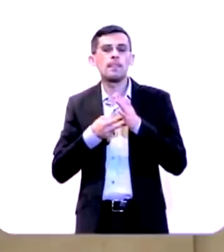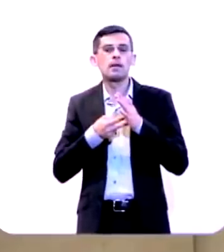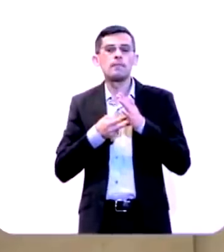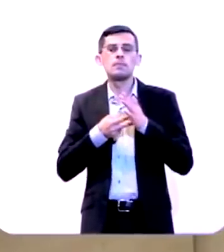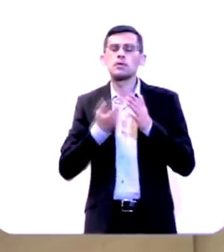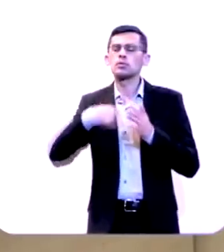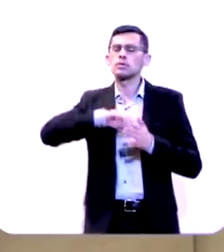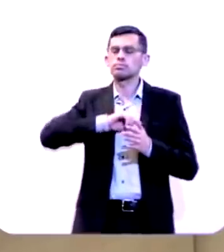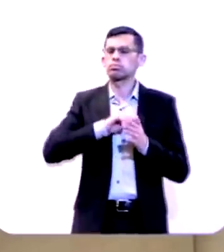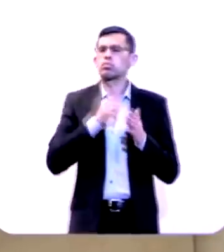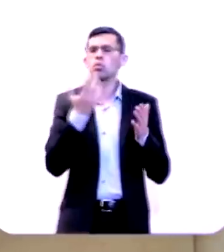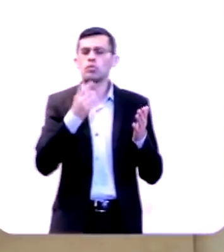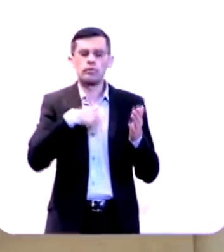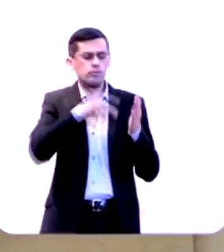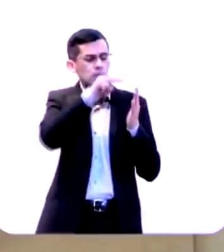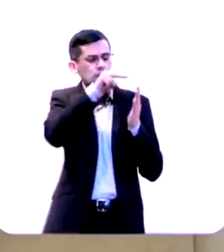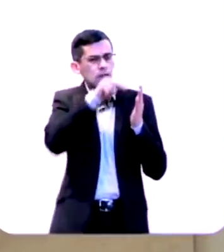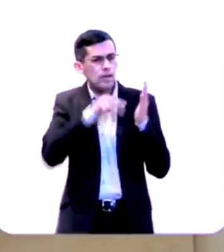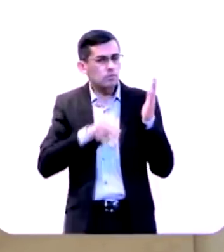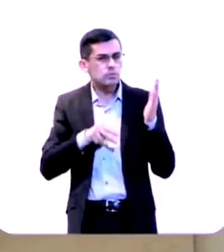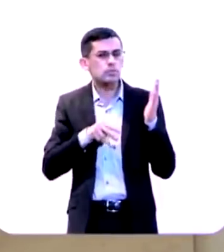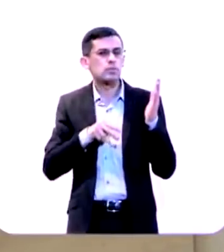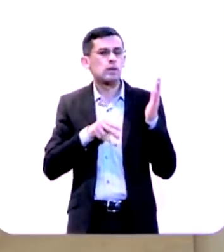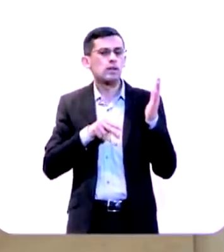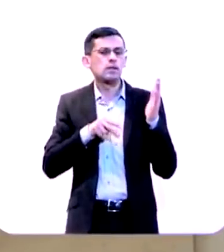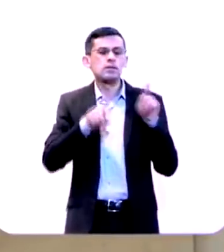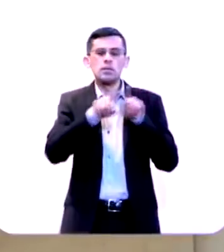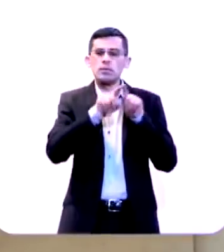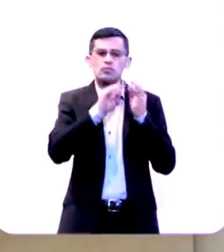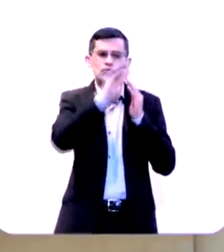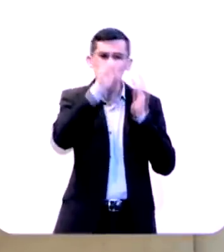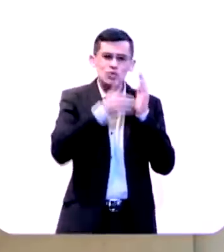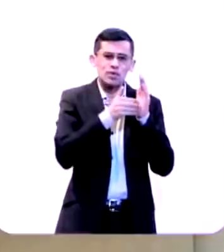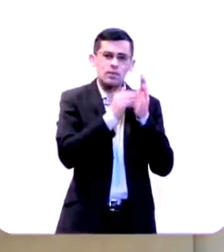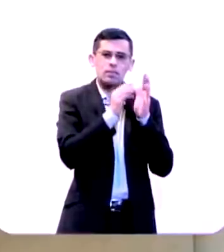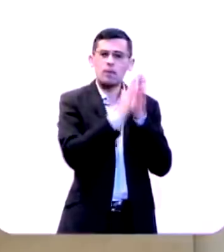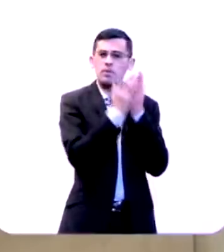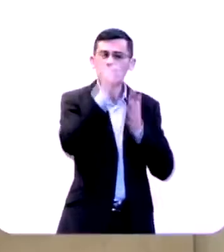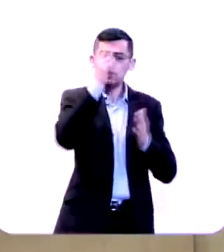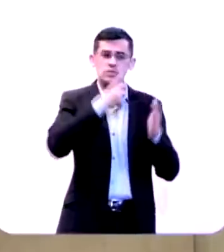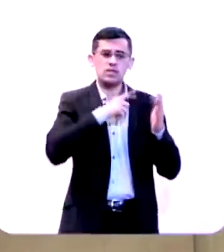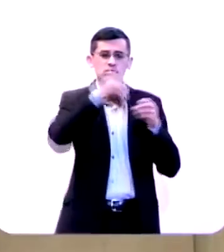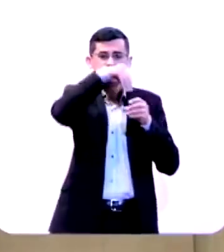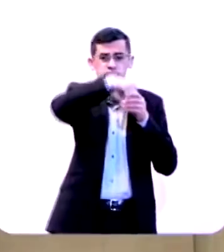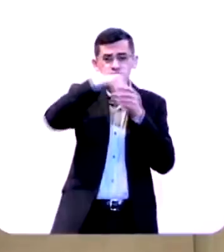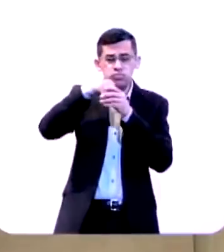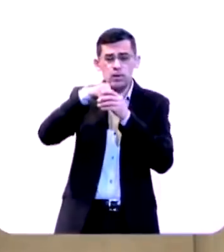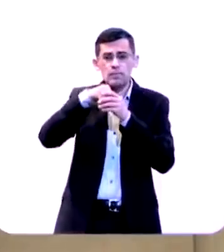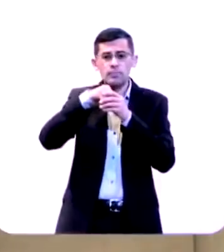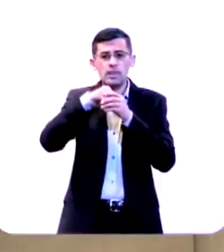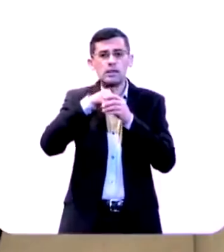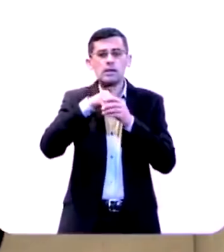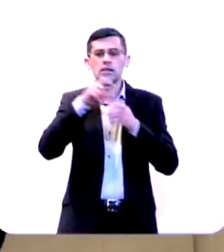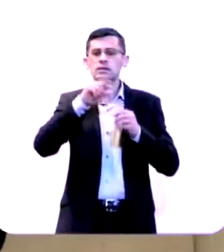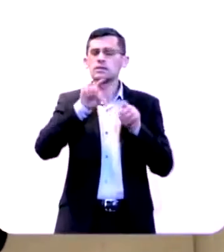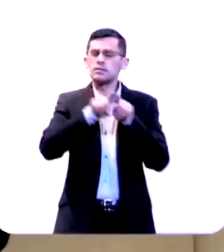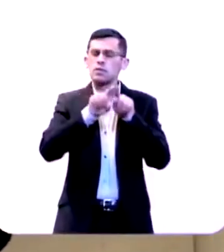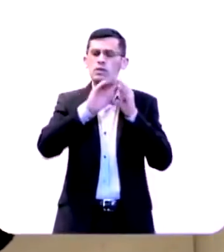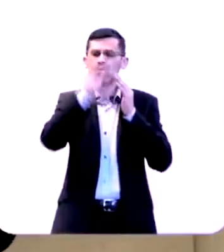conceito que percorre toda a escritura. Ele envolve desde o